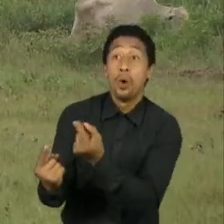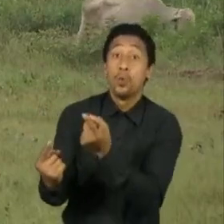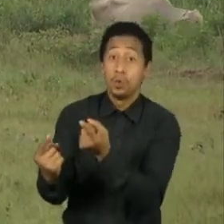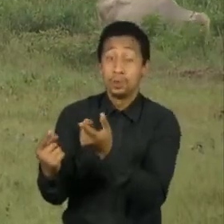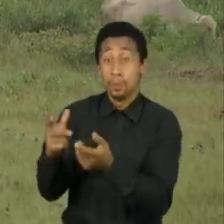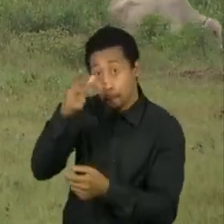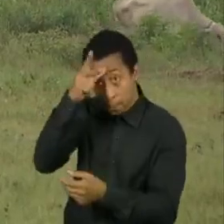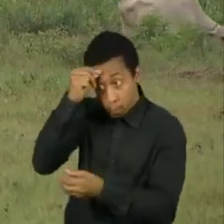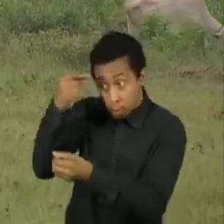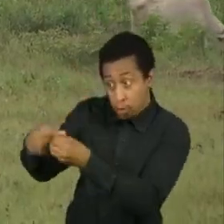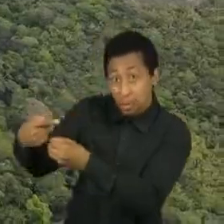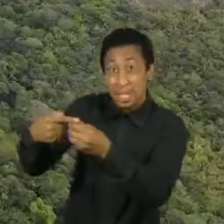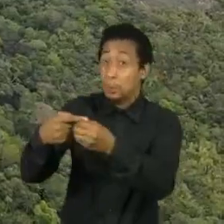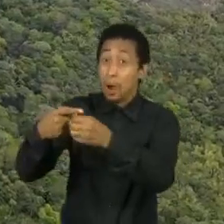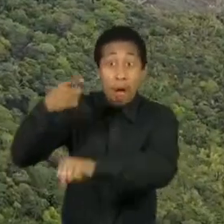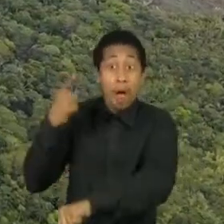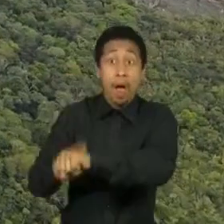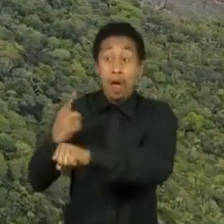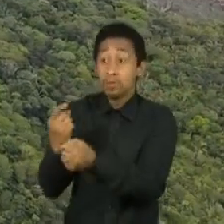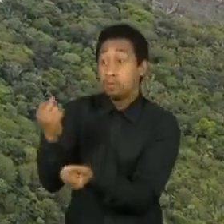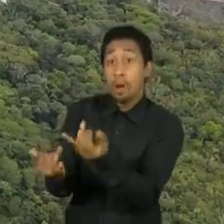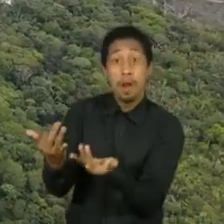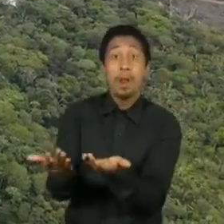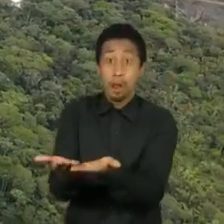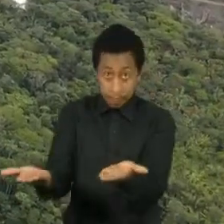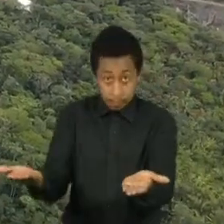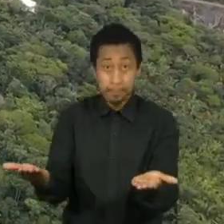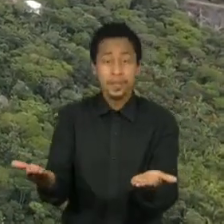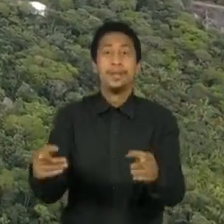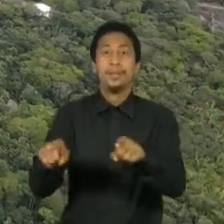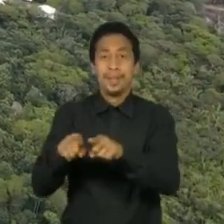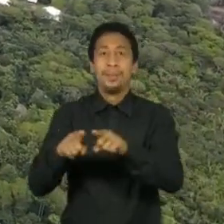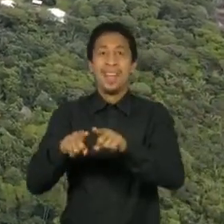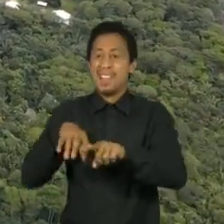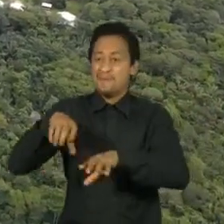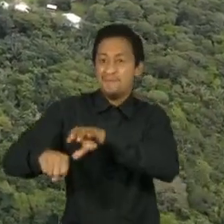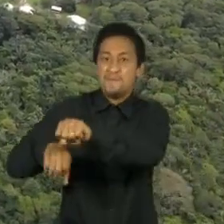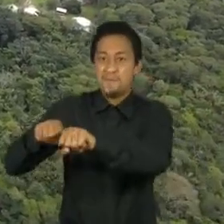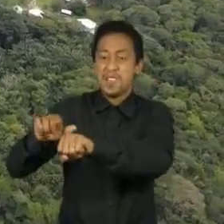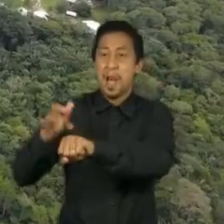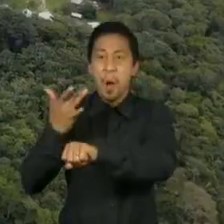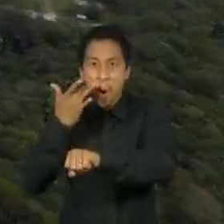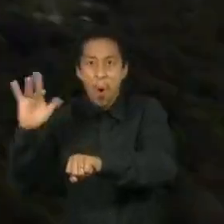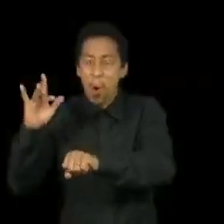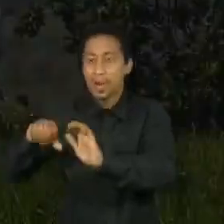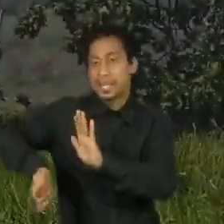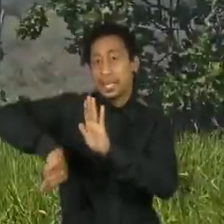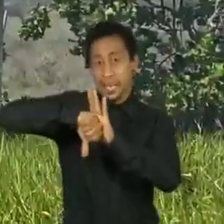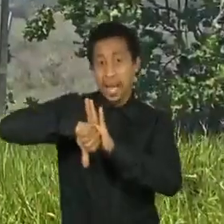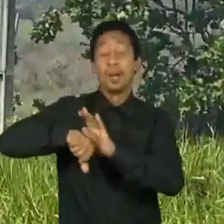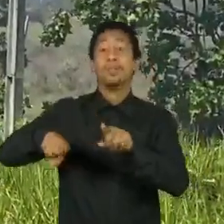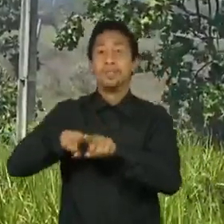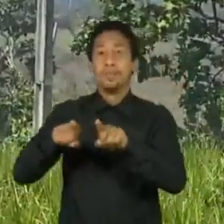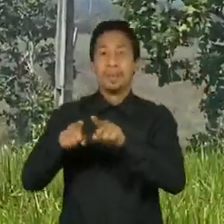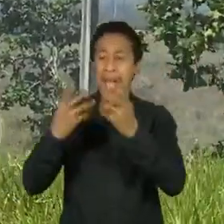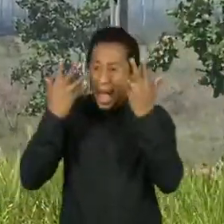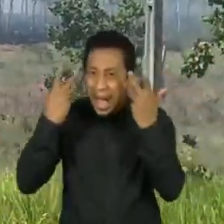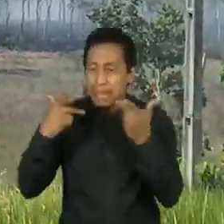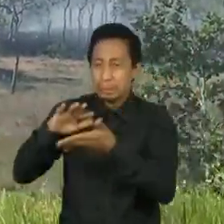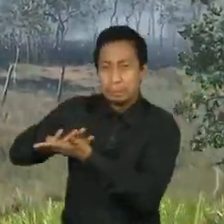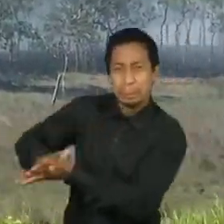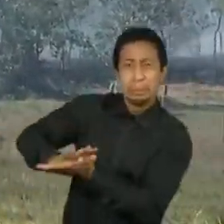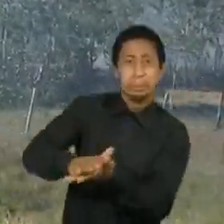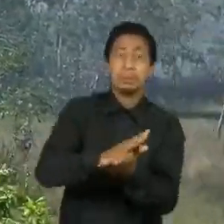Acontece também o extrativismo ilegal, a perda da biodiversidade e alguns conflitos fundiários. Contornando a BR